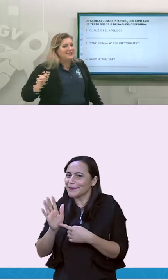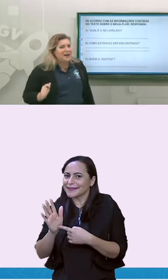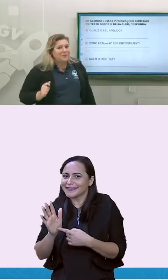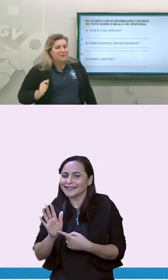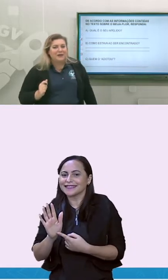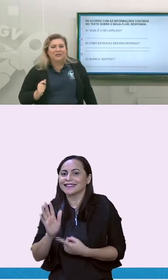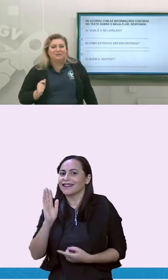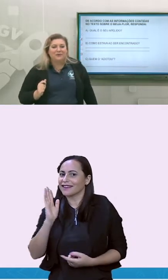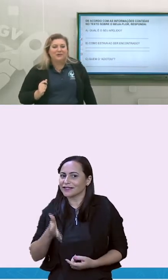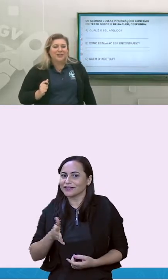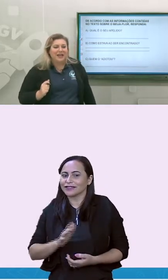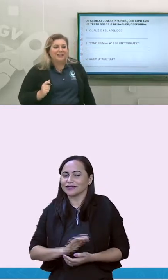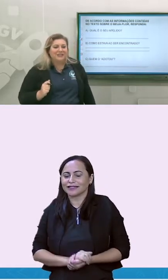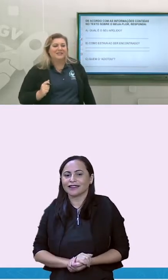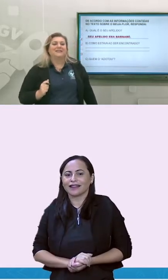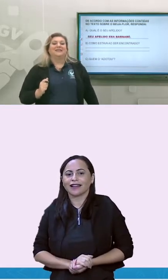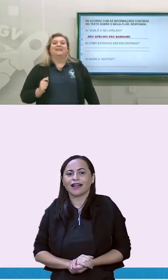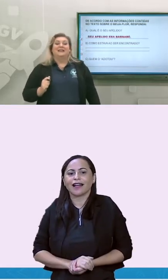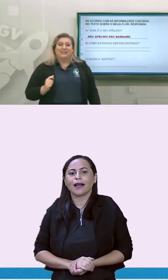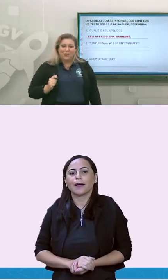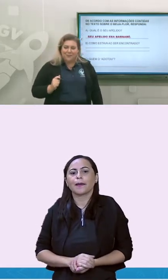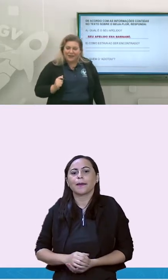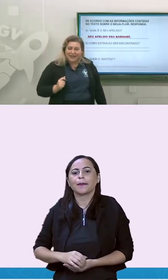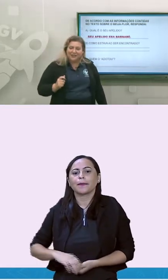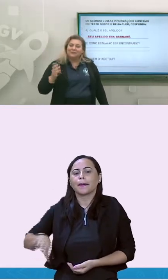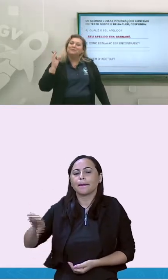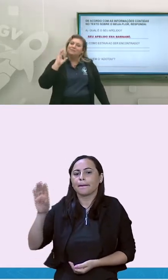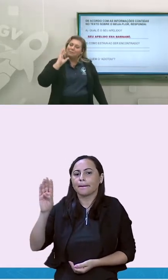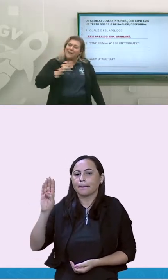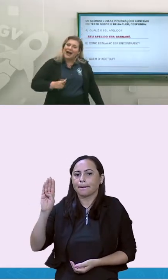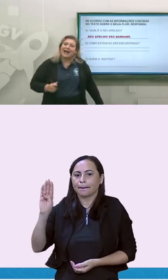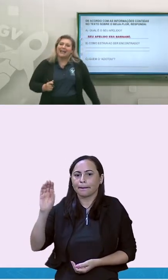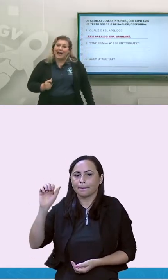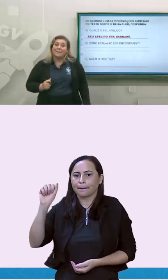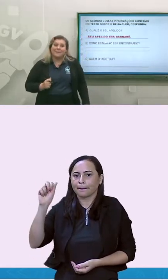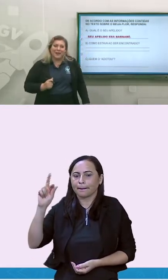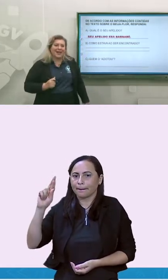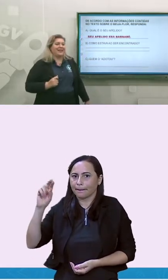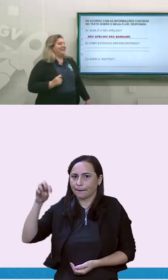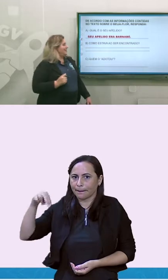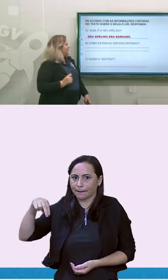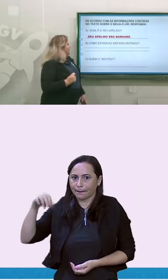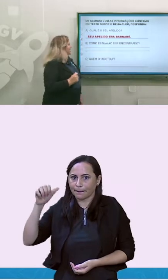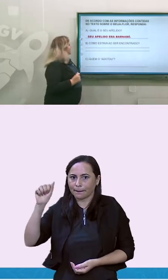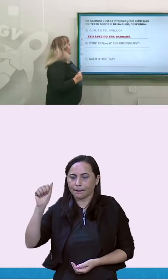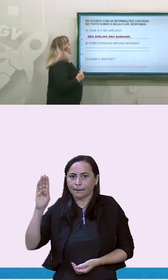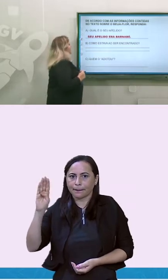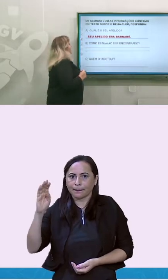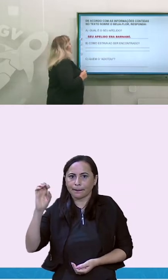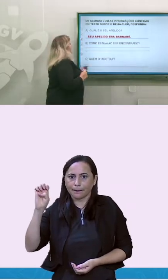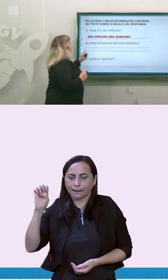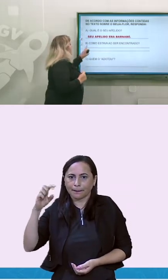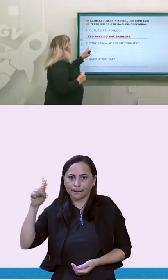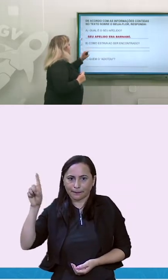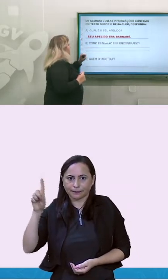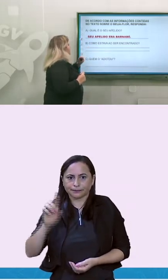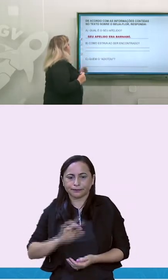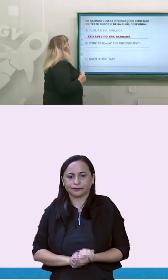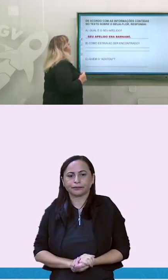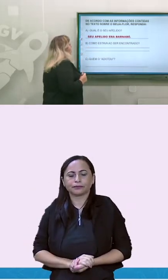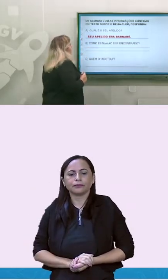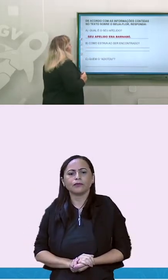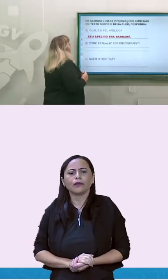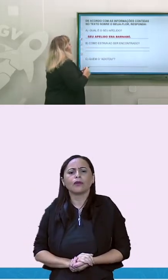apelido que eles deram para o Beija-Flu, gente? Seu apelido? Barnabé. Isso aí. Letra B.